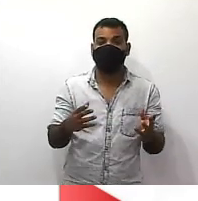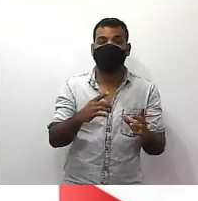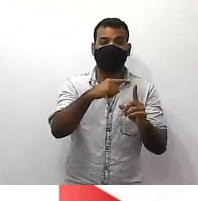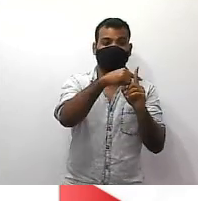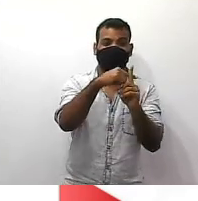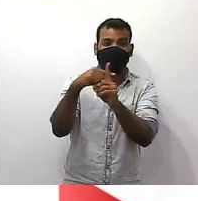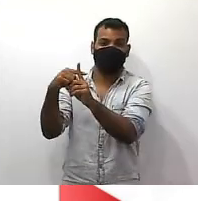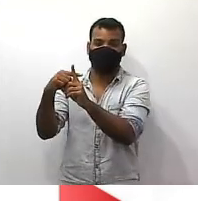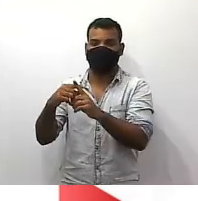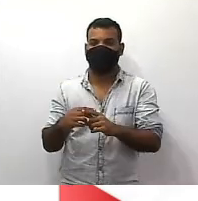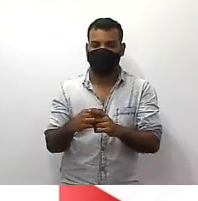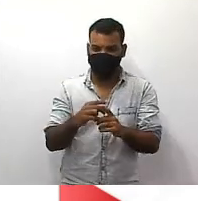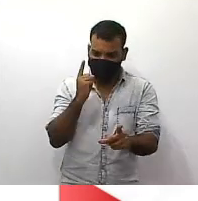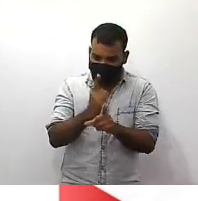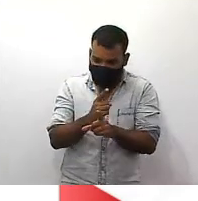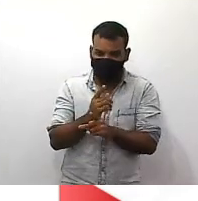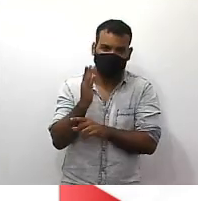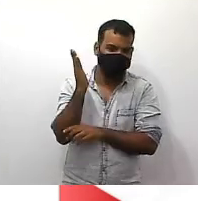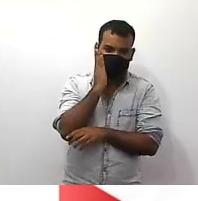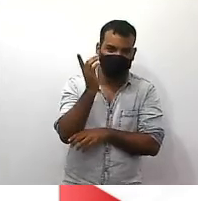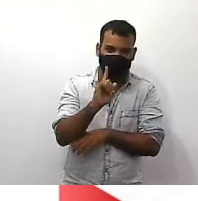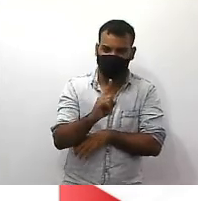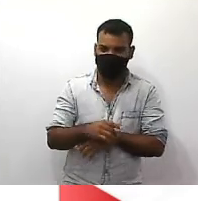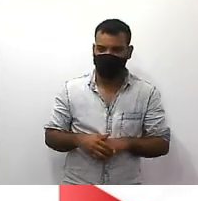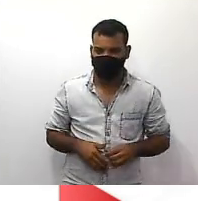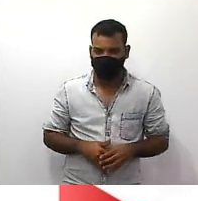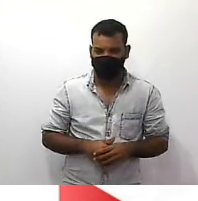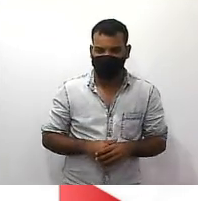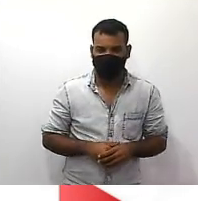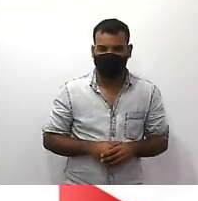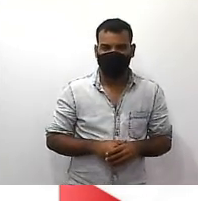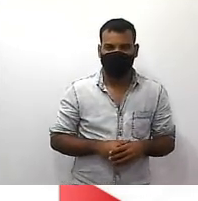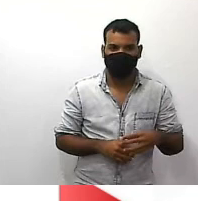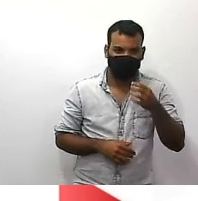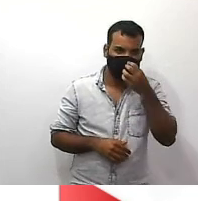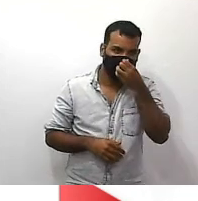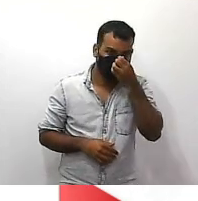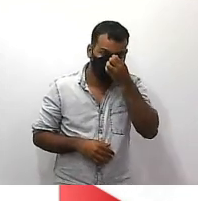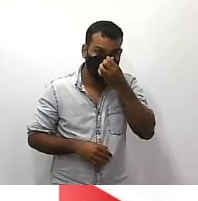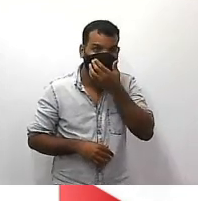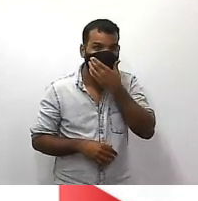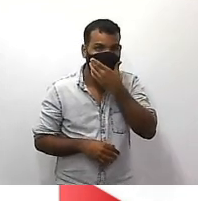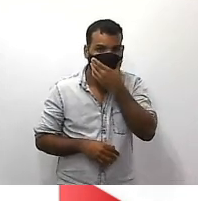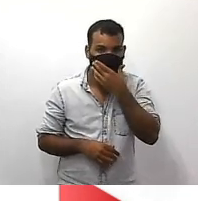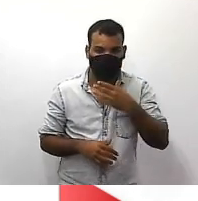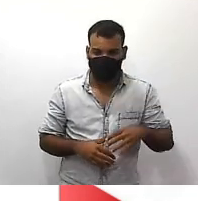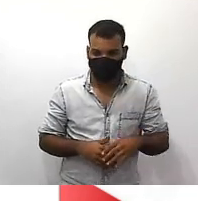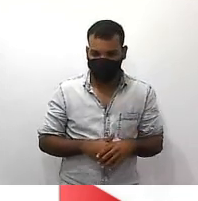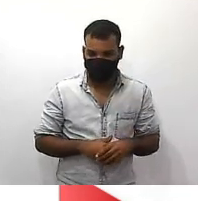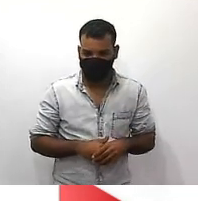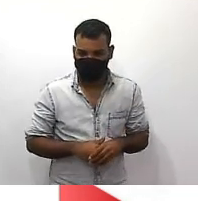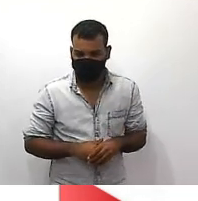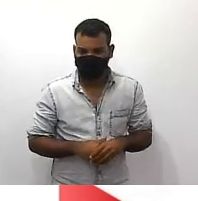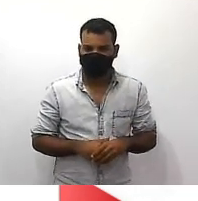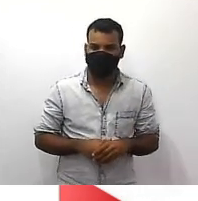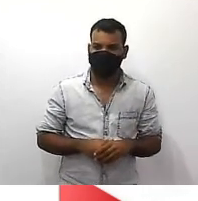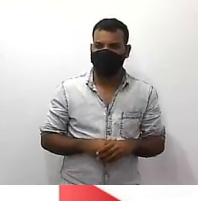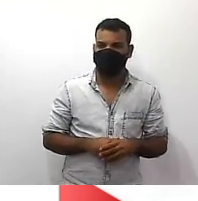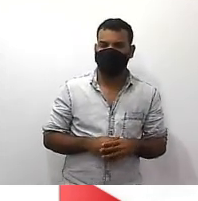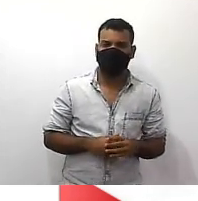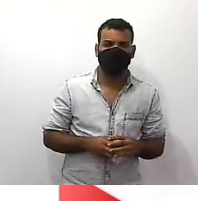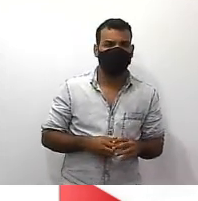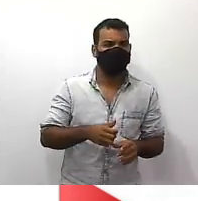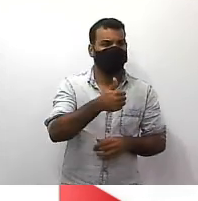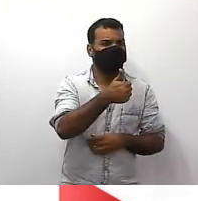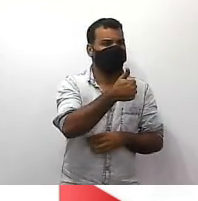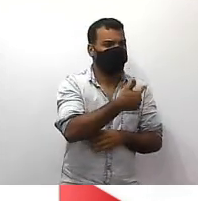ainda não foi reduzida não esquece isso ela não foi reduzida 14 dividido por